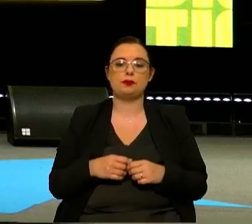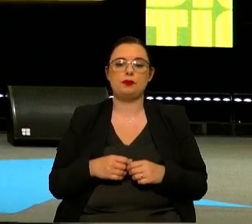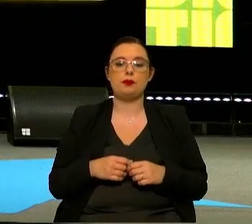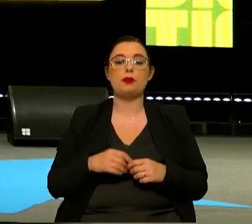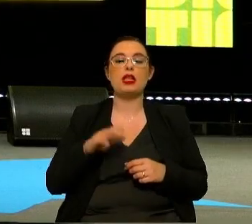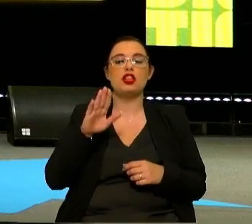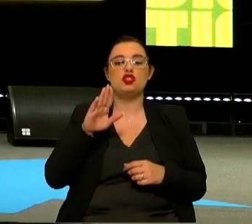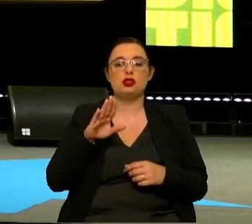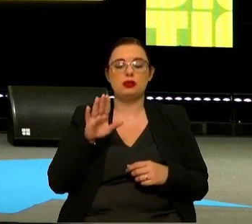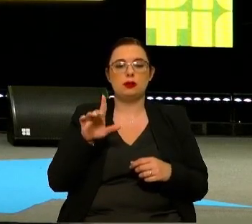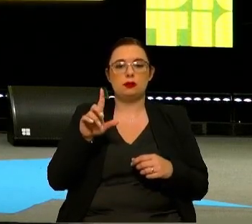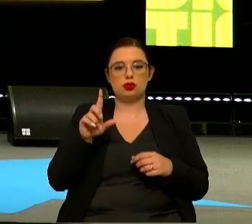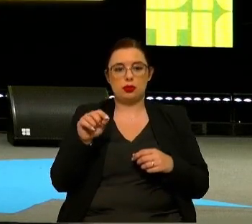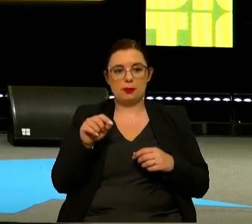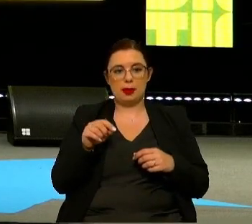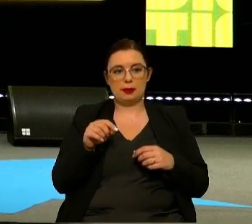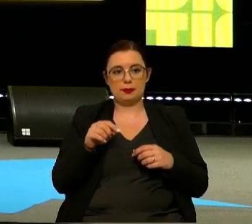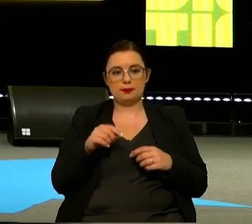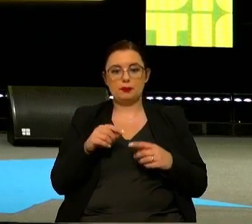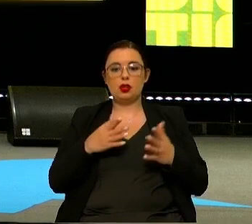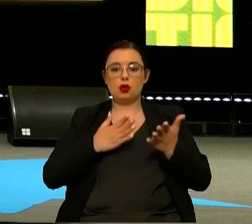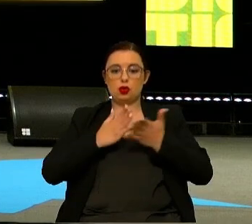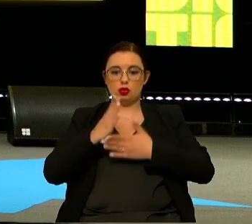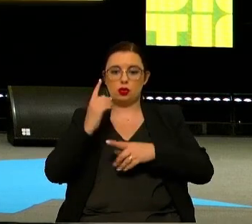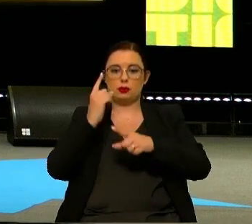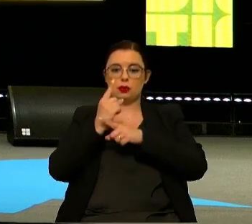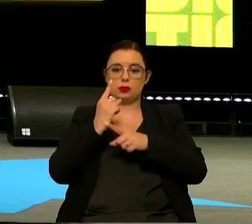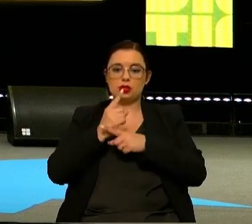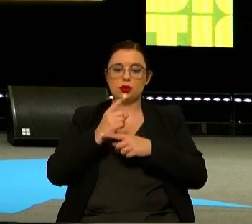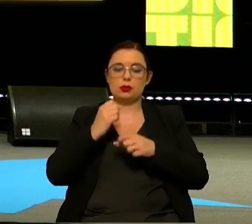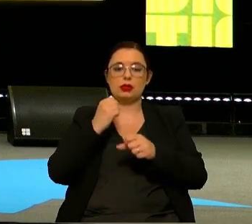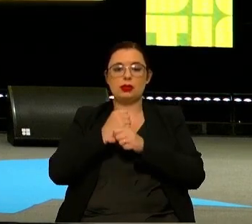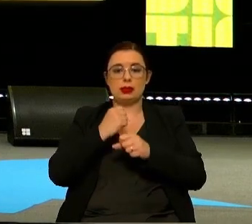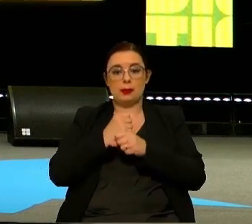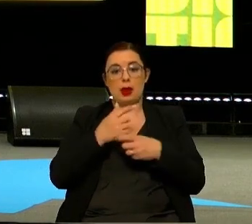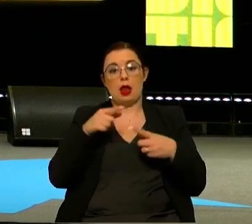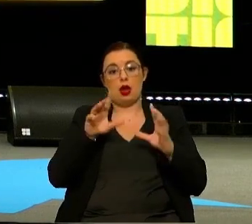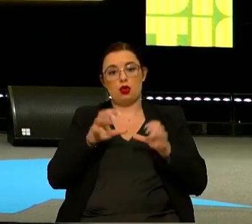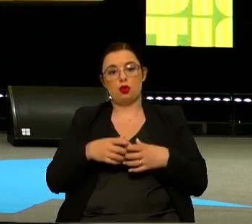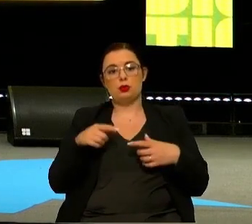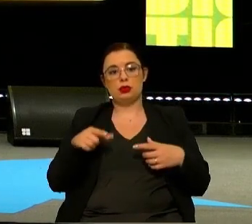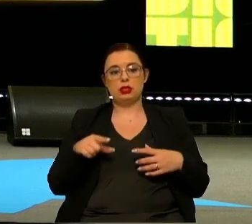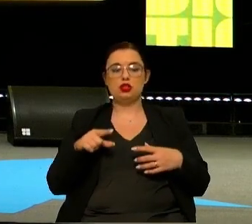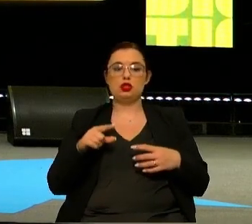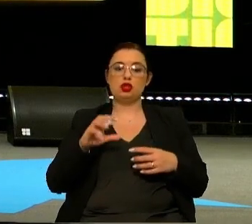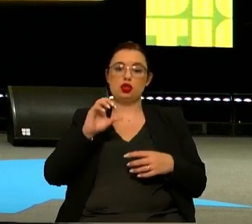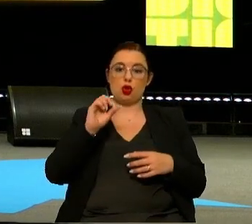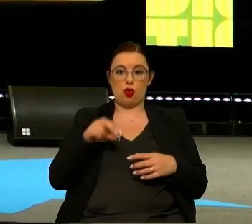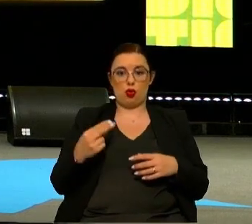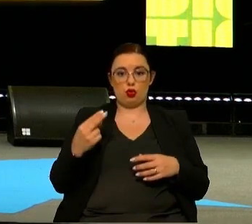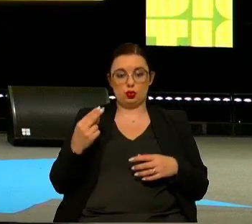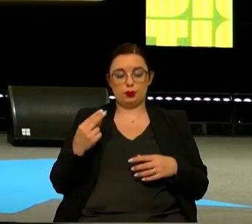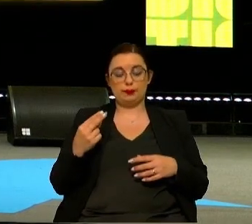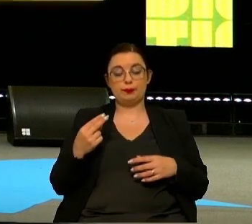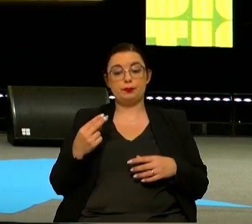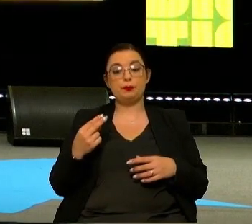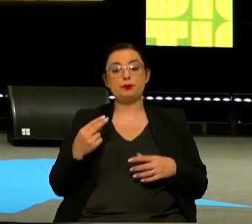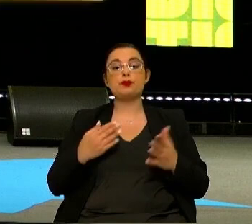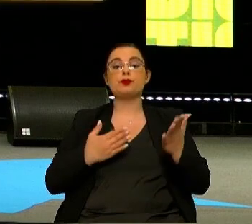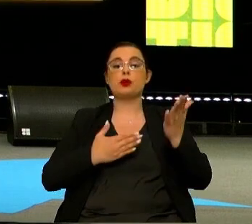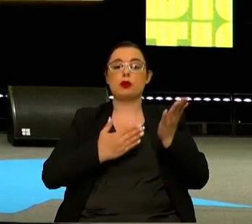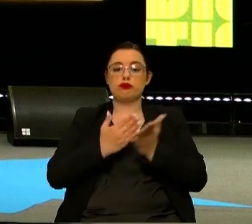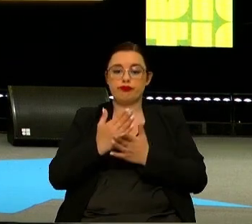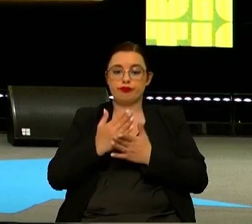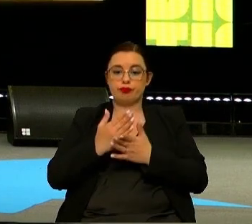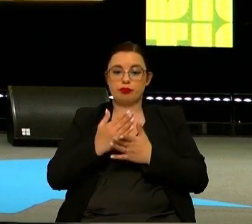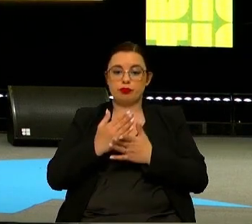estivemos também e continuamos a trabalhar nestes grupos no WP1 das Nações Unidas estivemos também na GENES